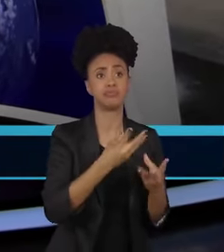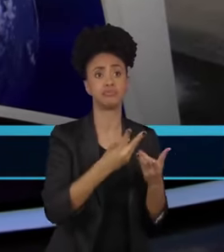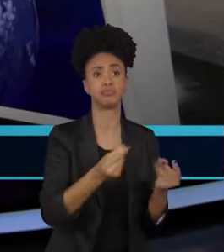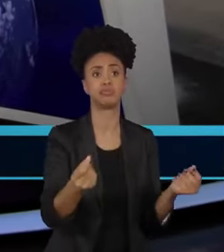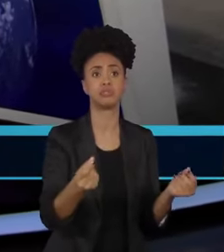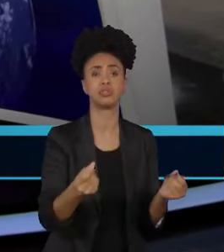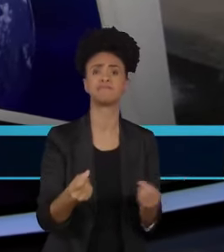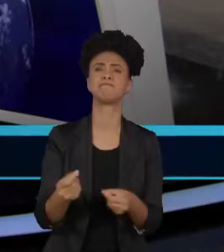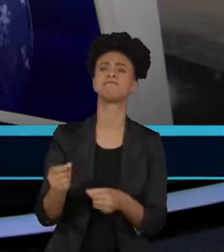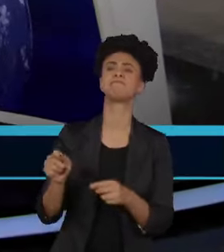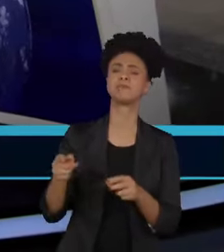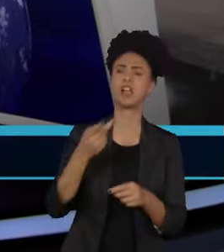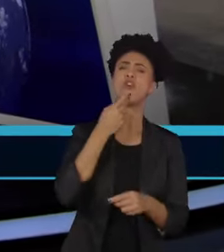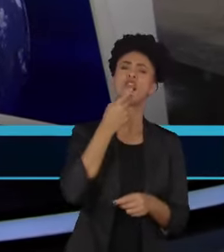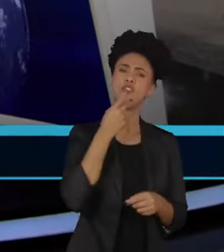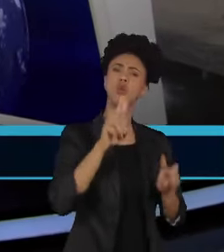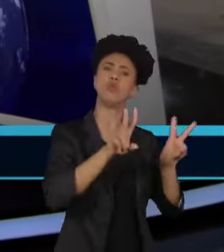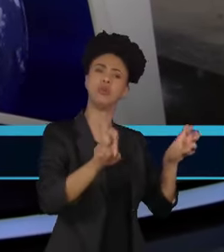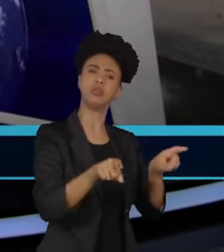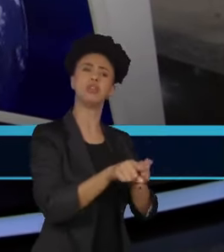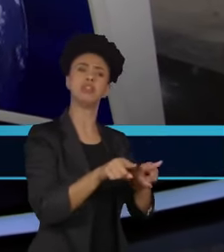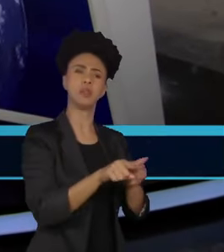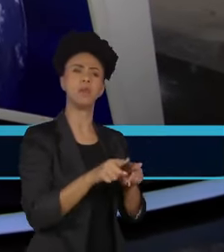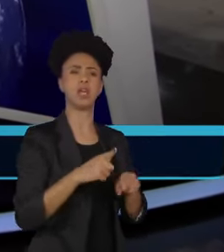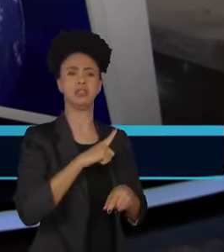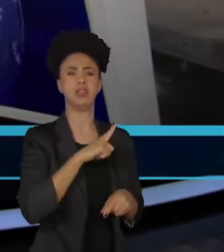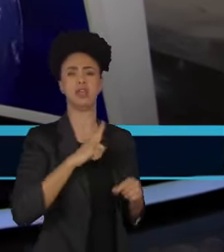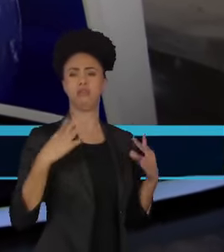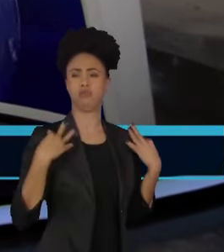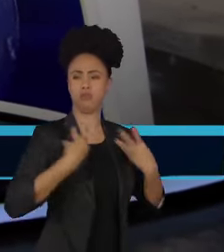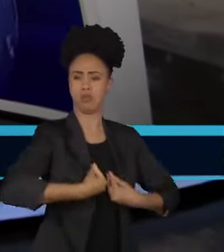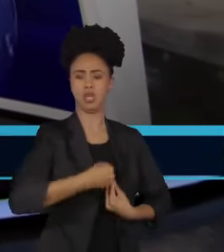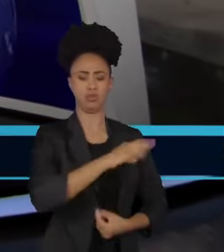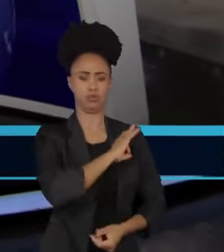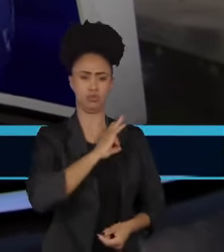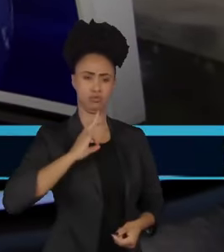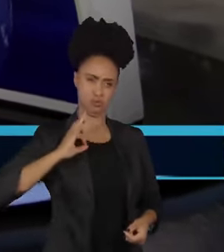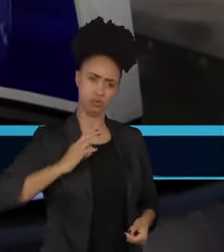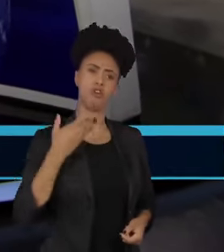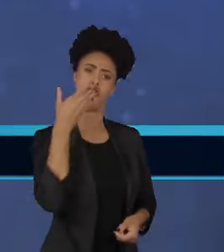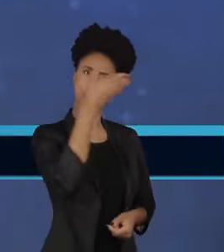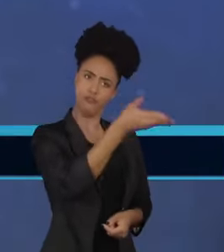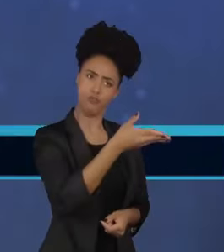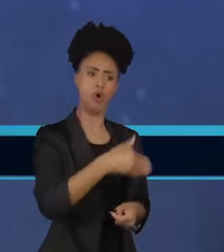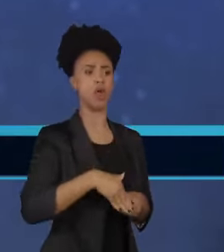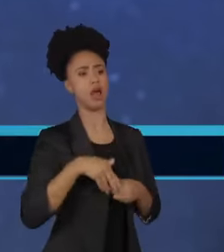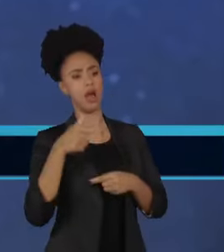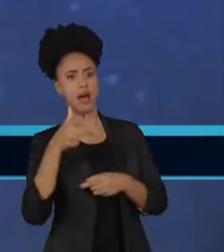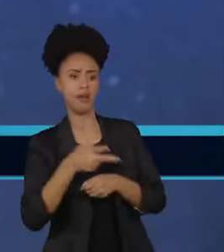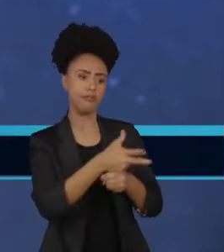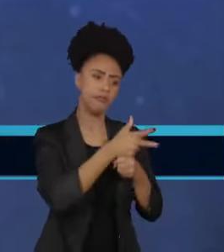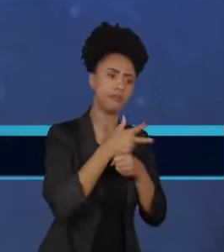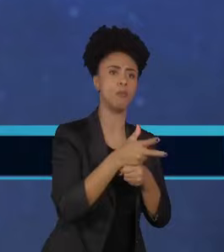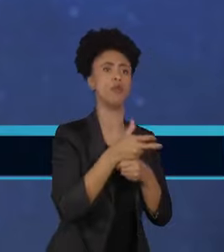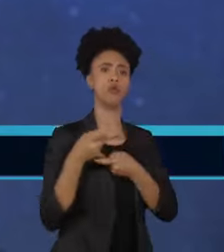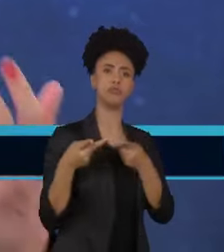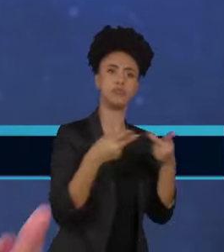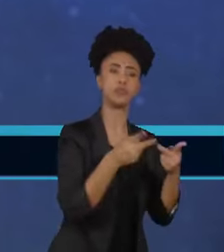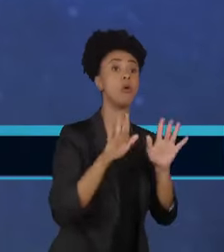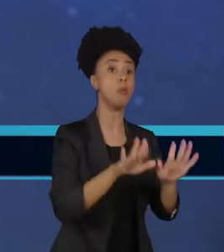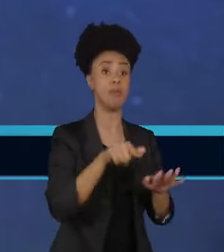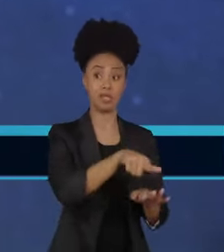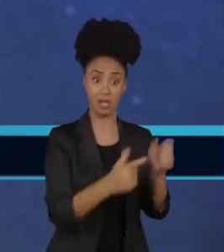a ministra Marina Silva foi sobre voo local e os especialistas, inclusive eu estava vendo o Tássio Ezevedo do MapBiomas falando, que é um incêndio